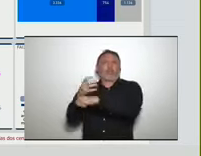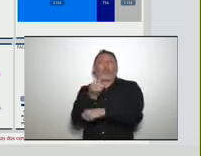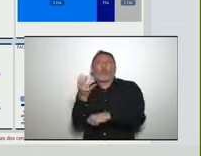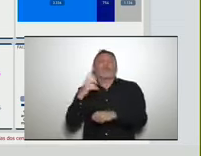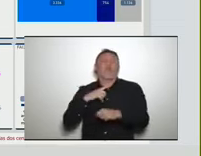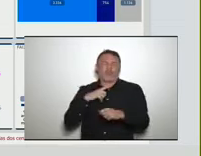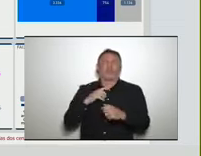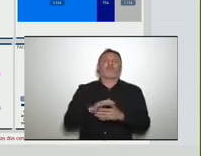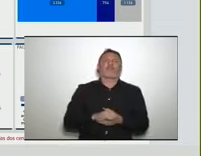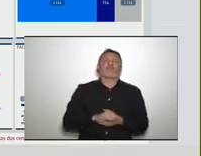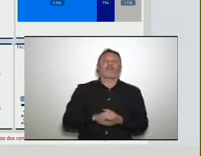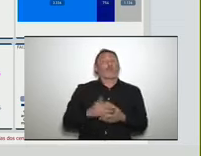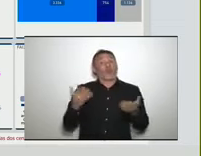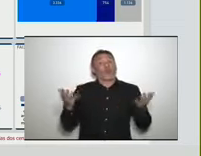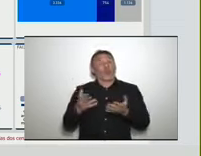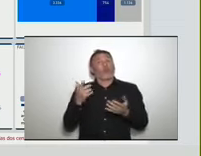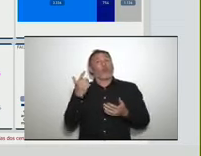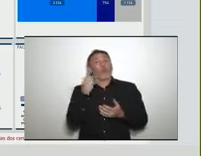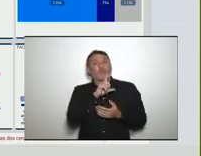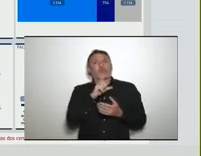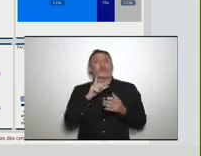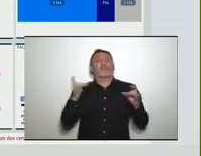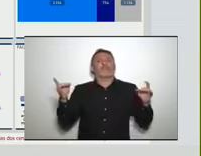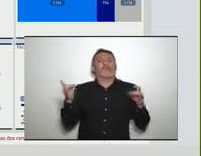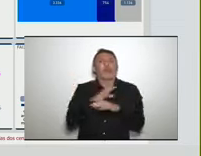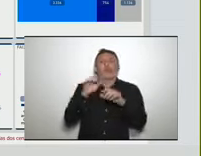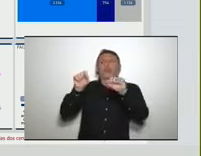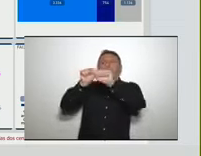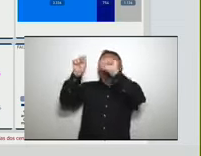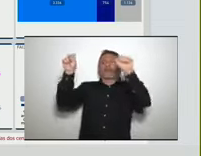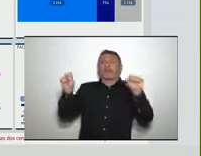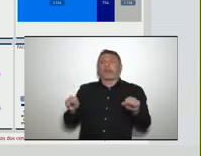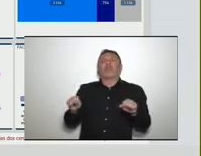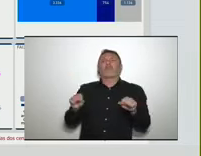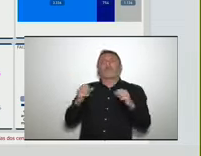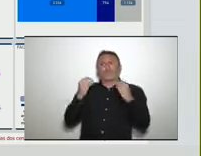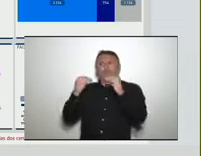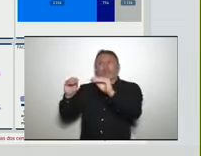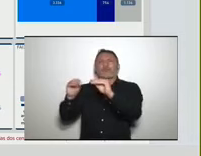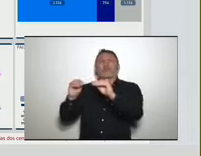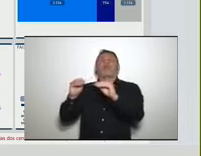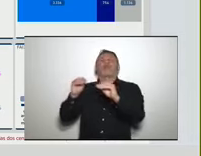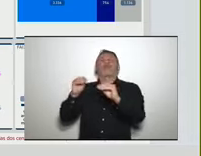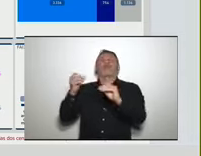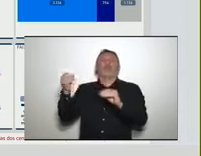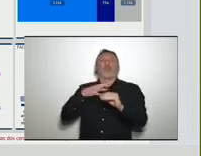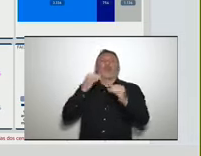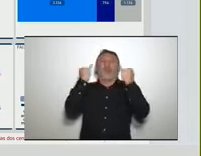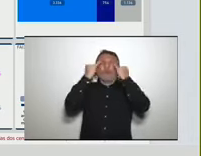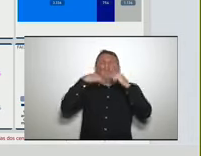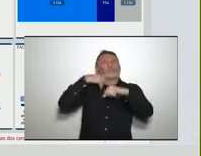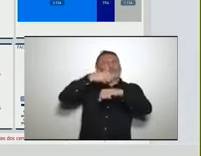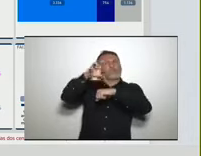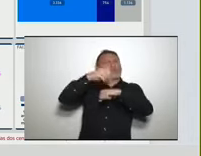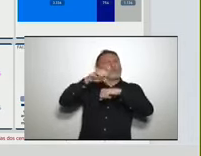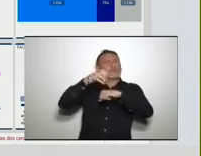com esse sistema atualizado que a gente está apresentando para a sociedade, com total transparência,